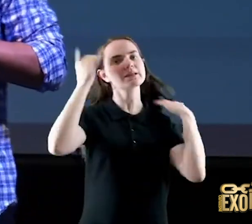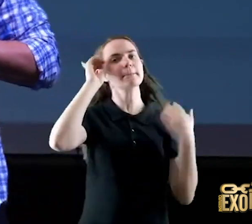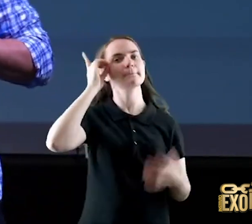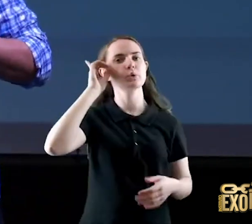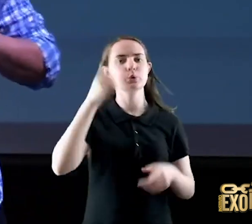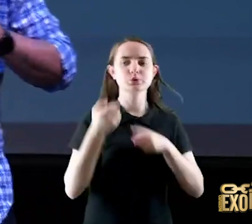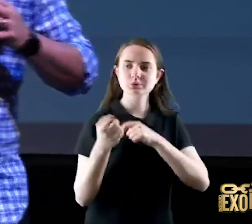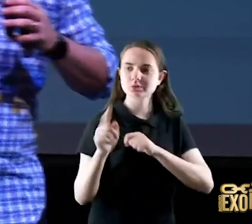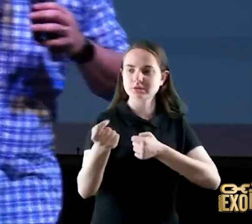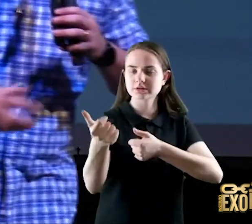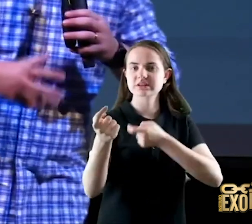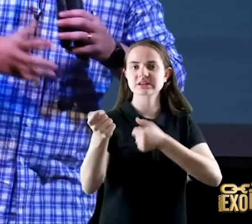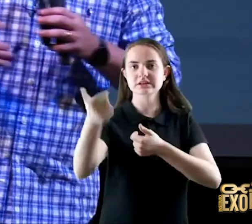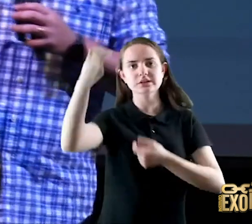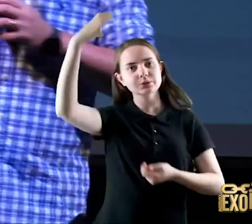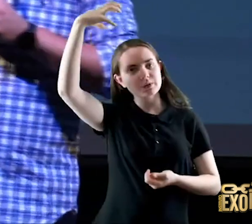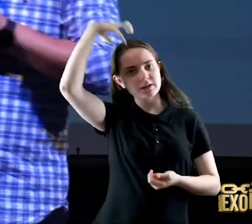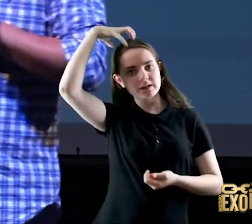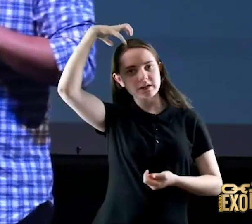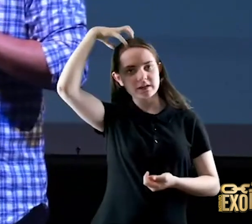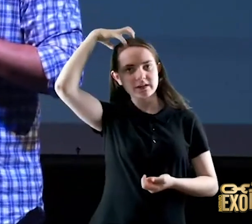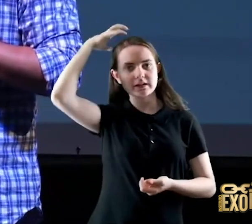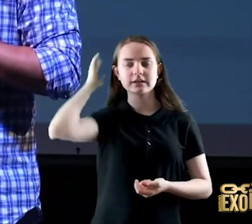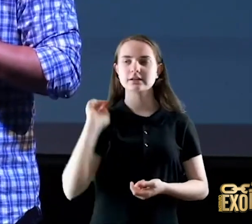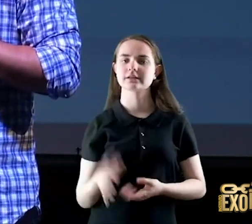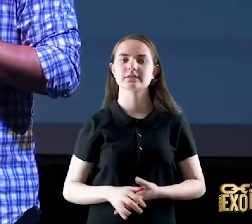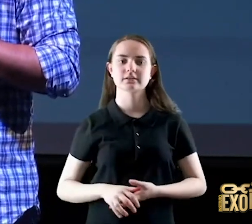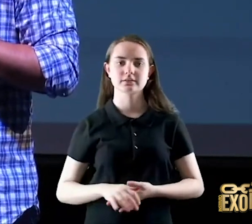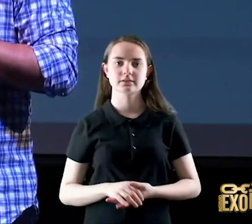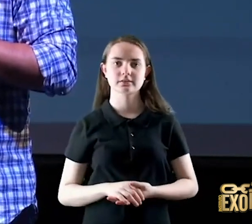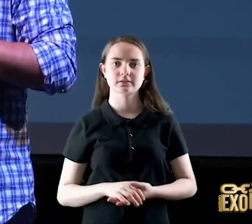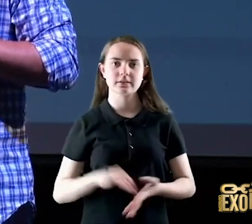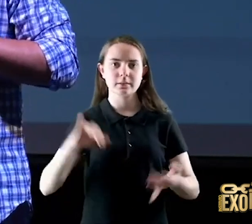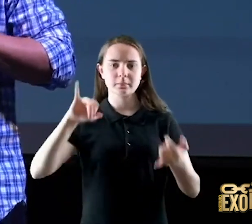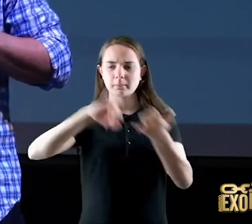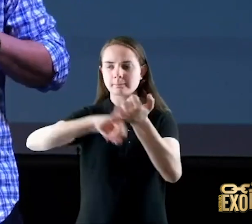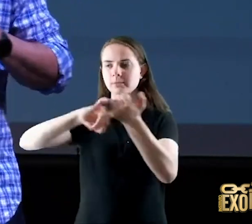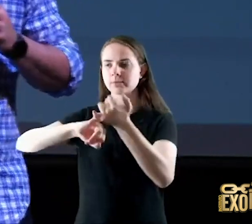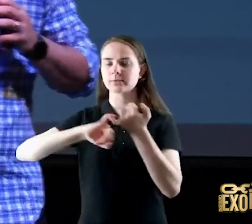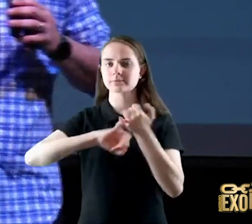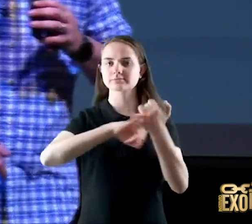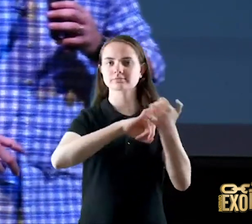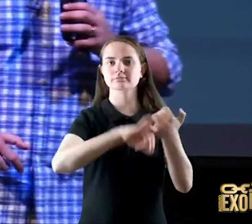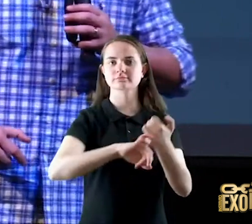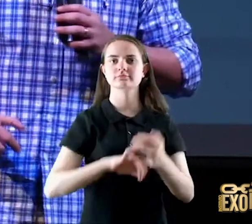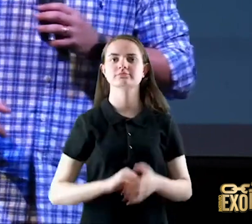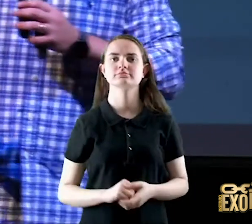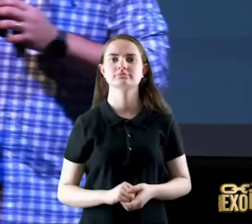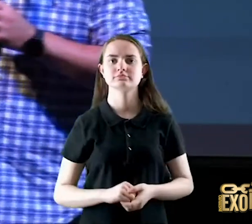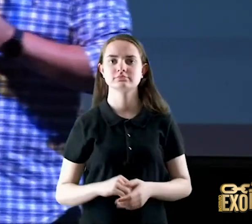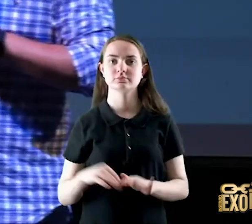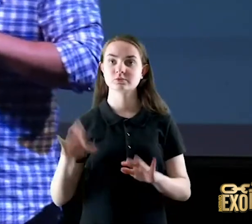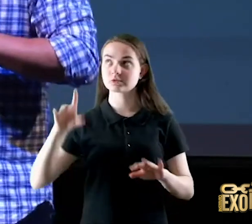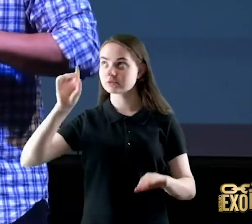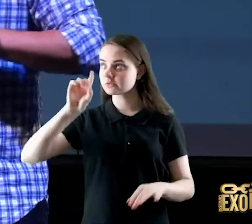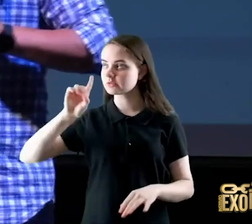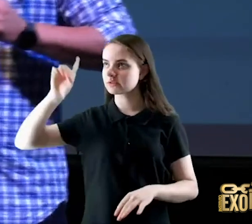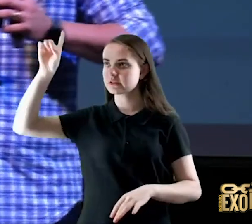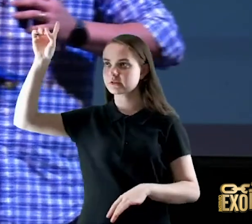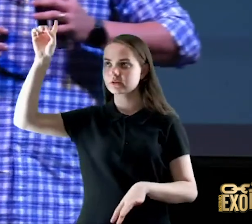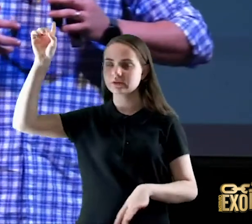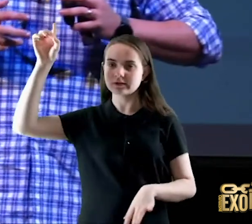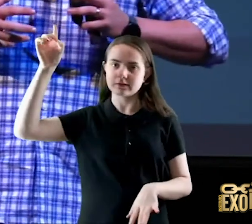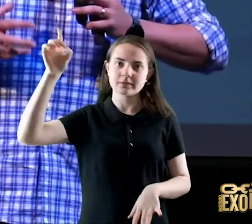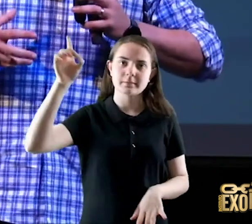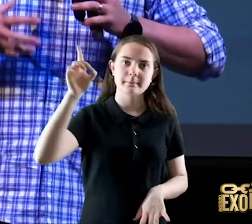bebeu do sangue da sua prostituição quando Deus volta ele fala assim ele vem como